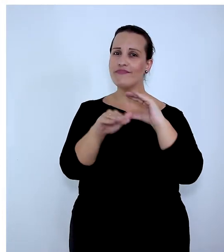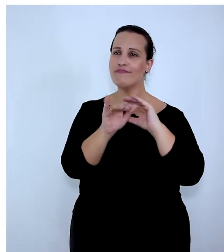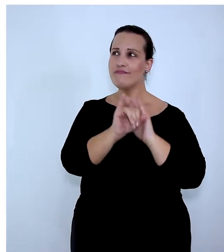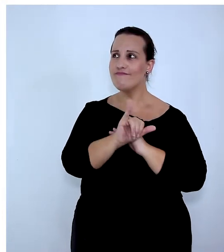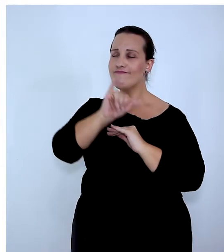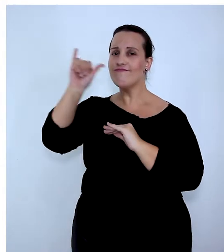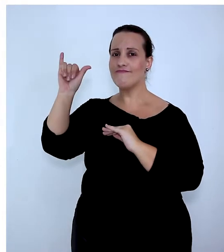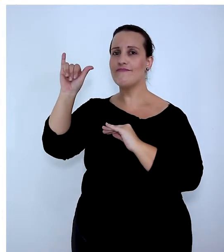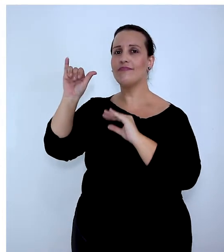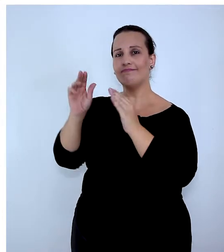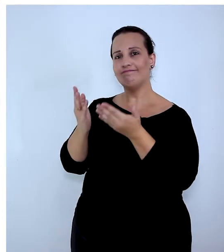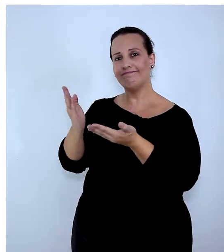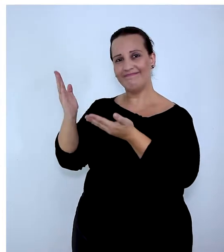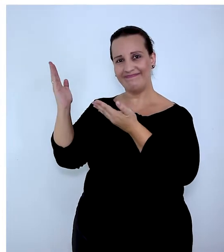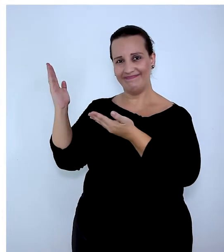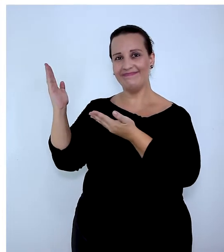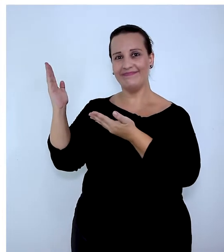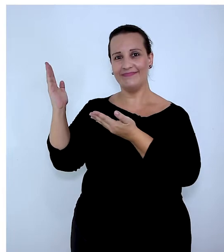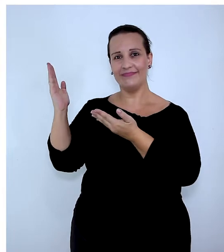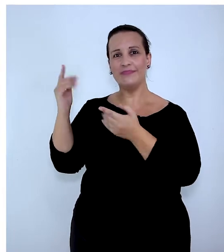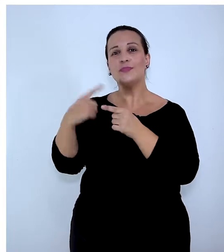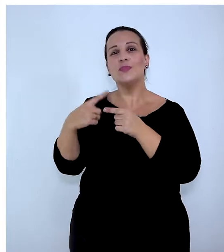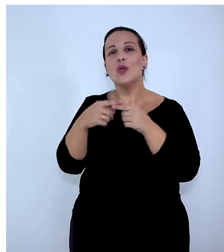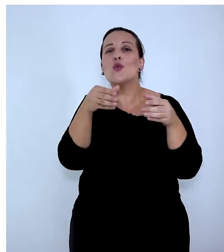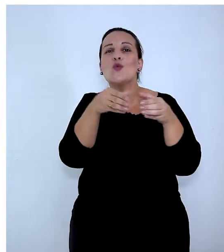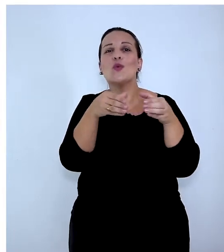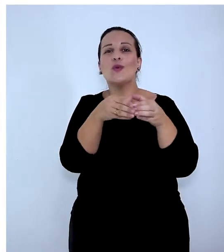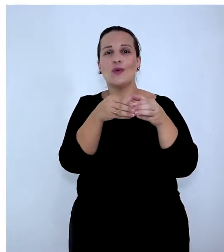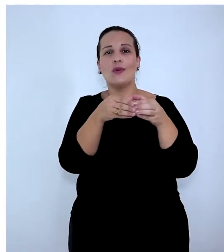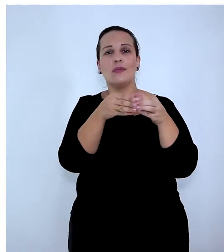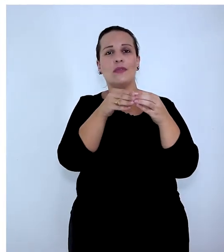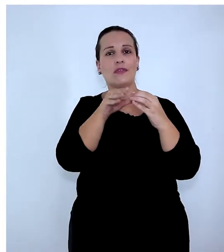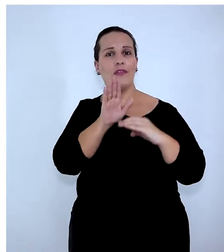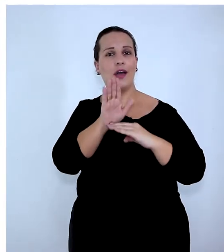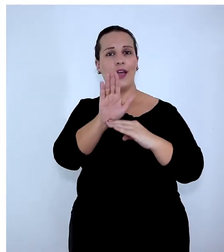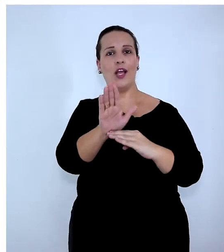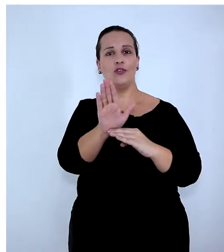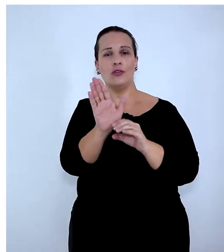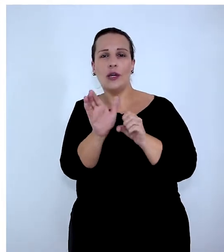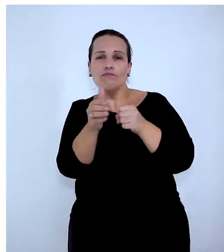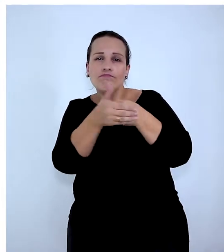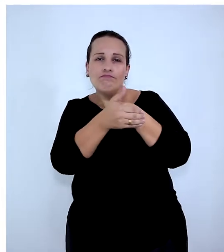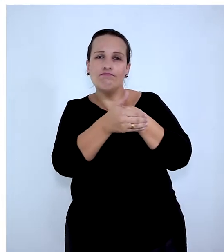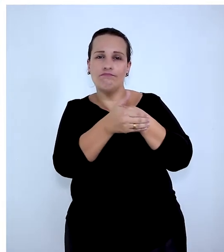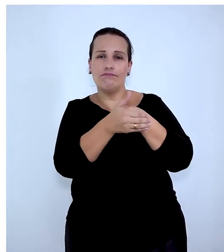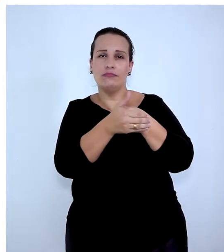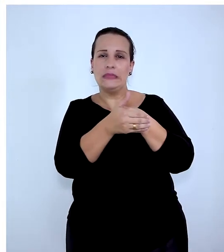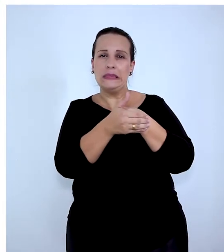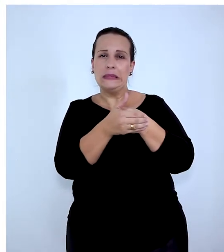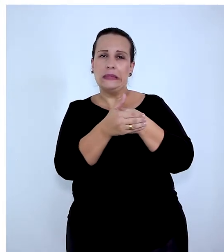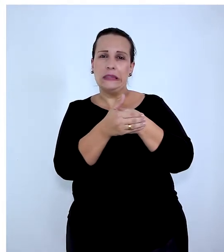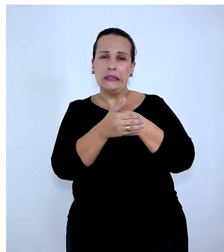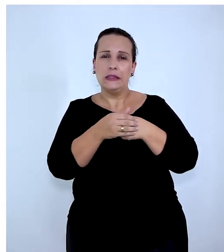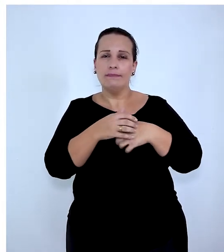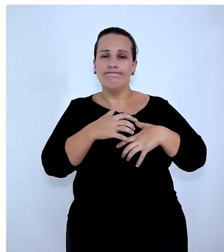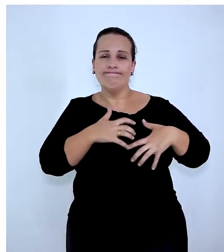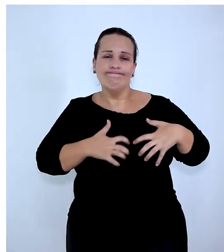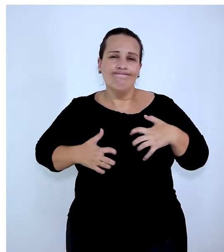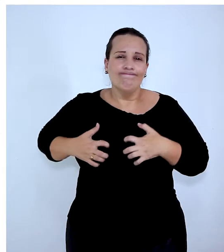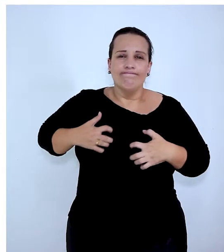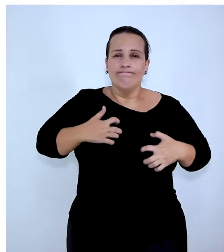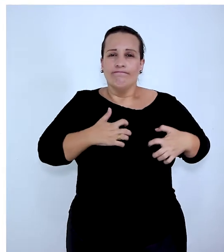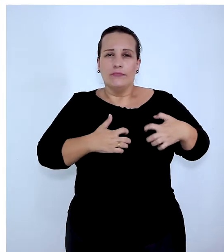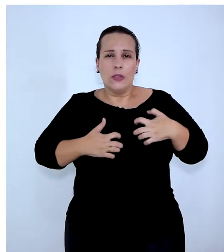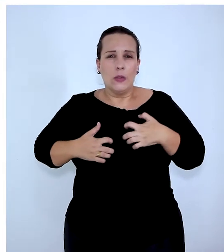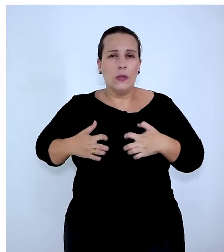Saúde para que nossas equipes de bloqueio possam entrar em ação e evitar o contágio. Sentiu angústia na